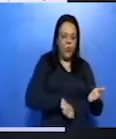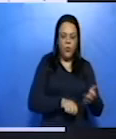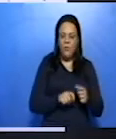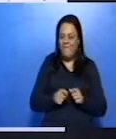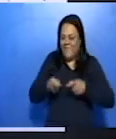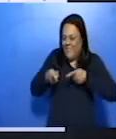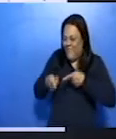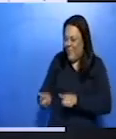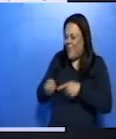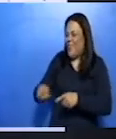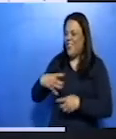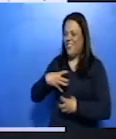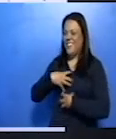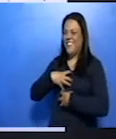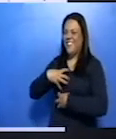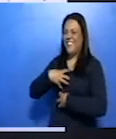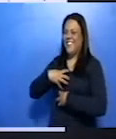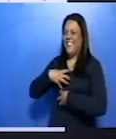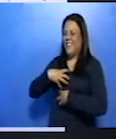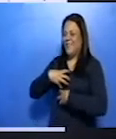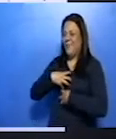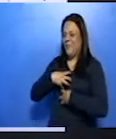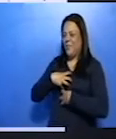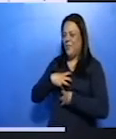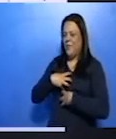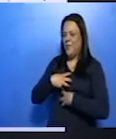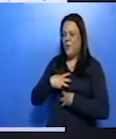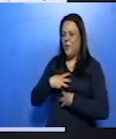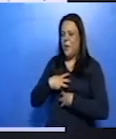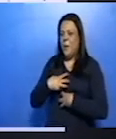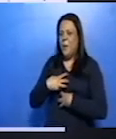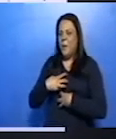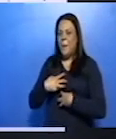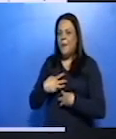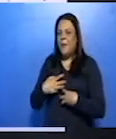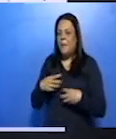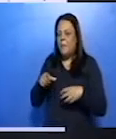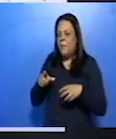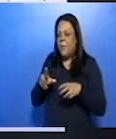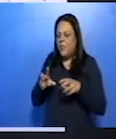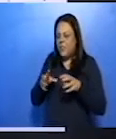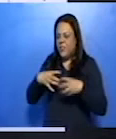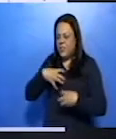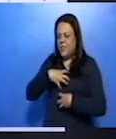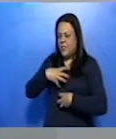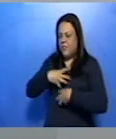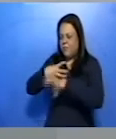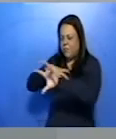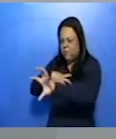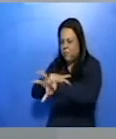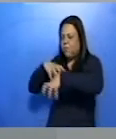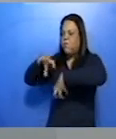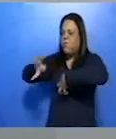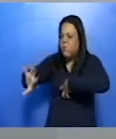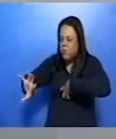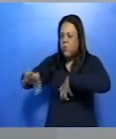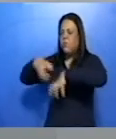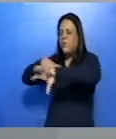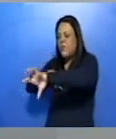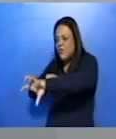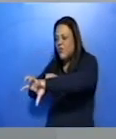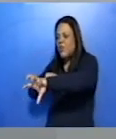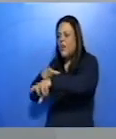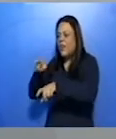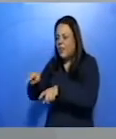sensações semelhantes àquelas vividas pela personagem Camilo. Então nós também adentramos esse universo do